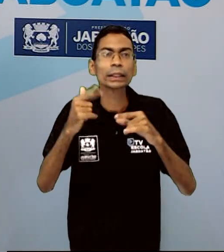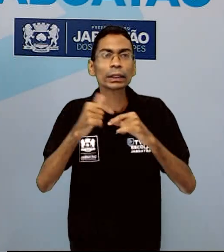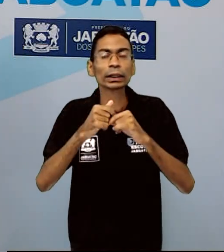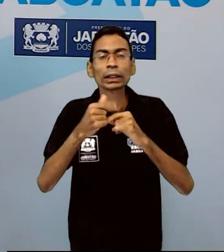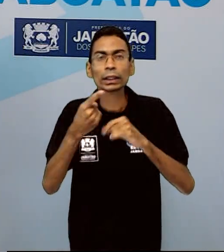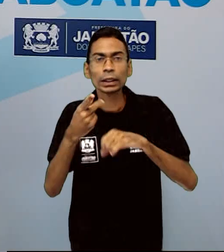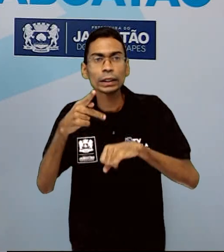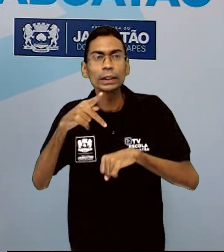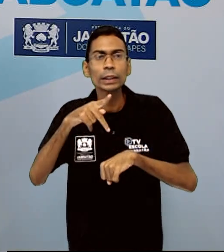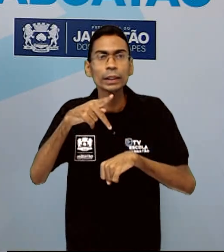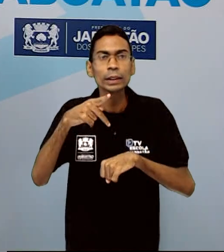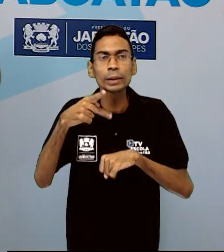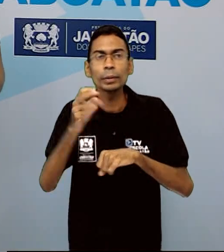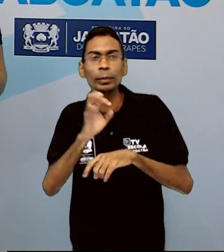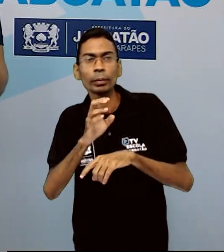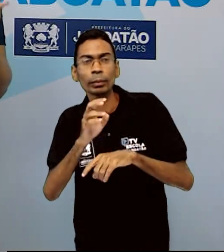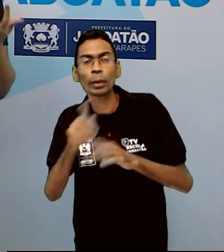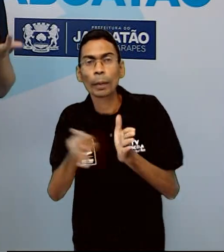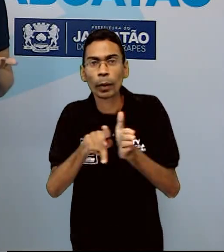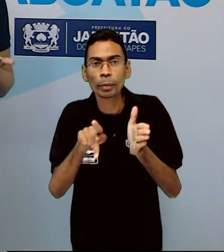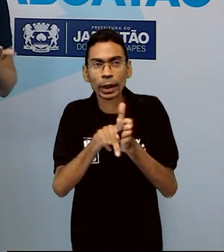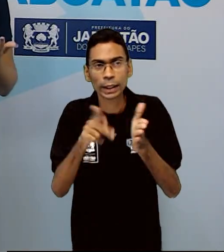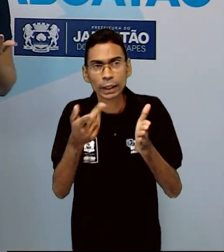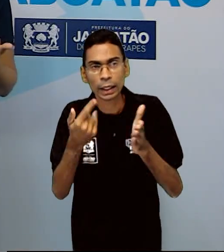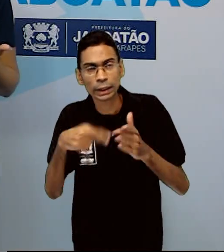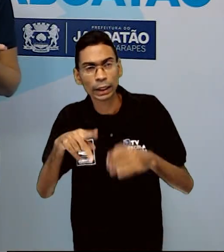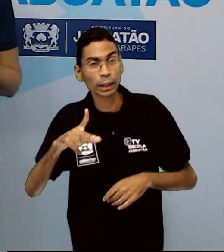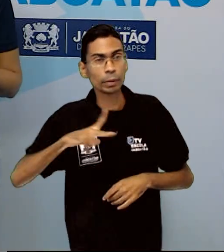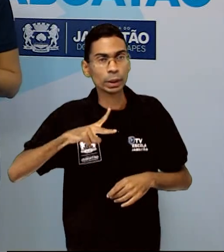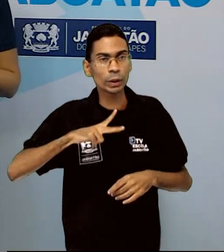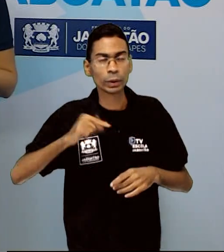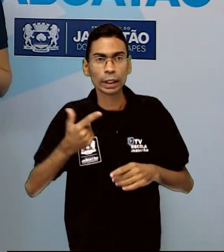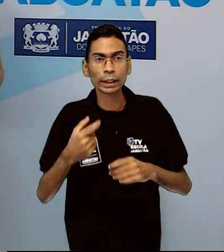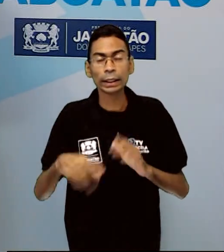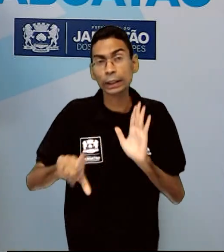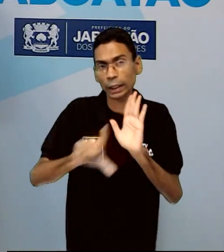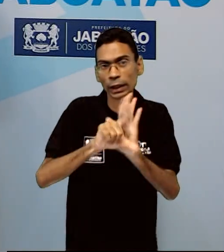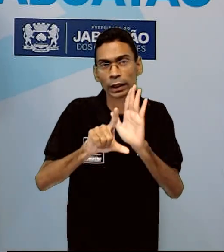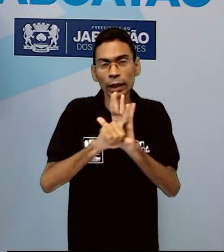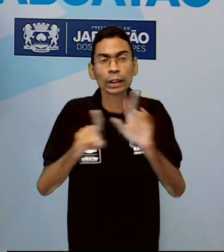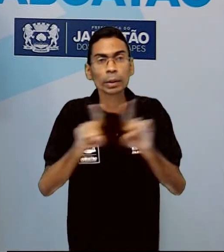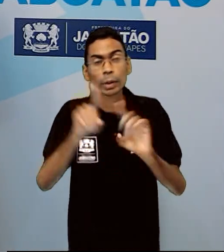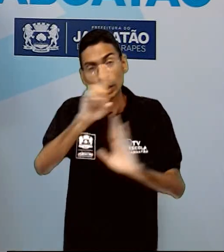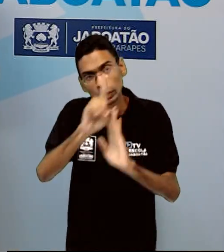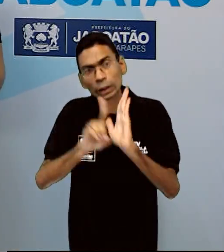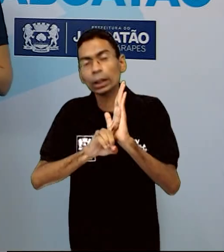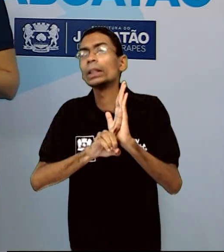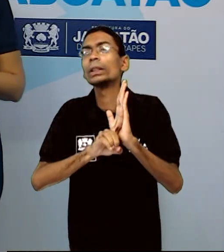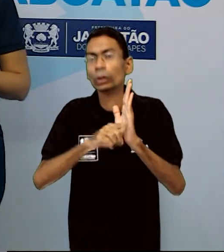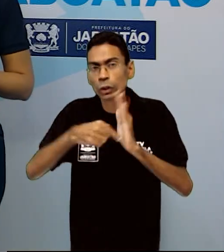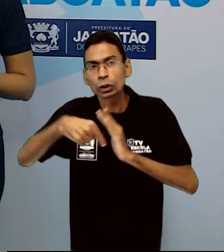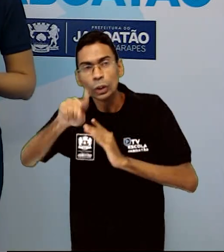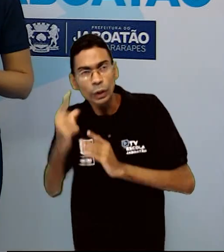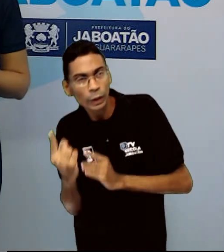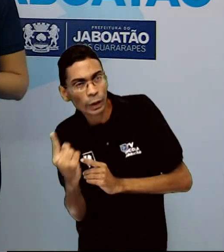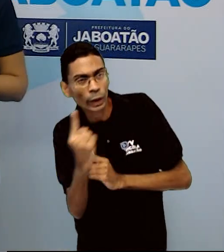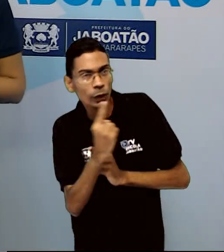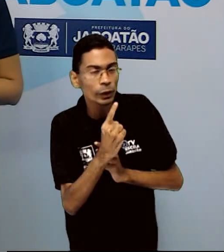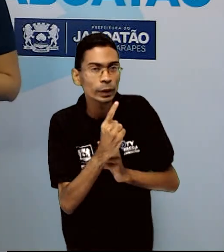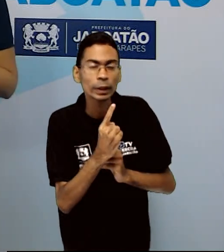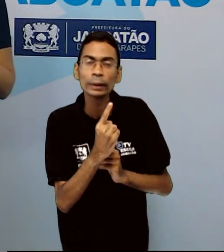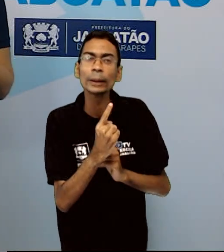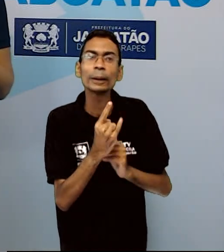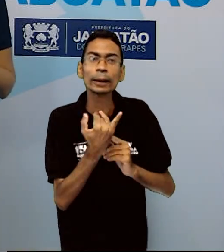e à igualdade perante a lei. Ok? Então, é o direito de ir e vir e de